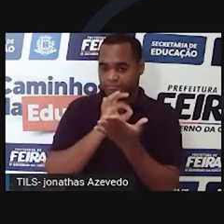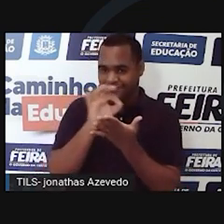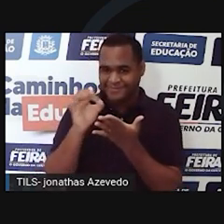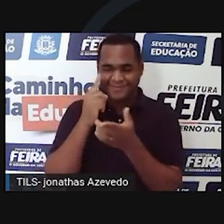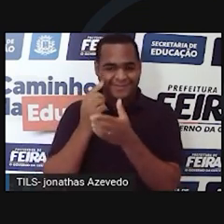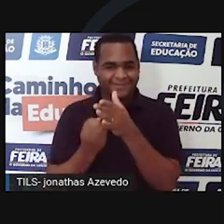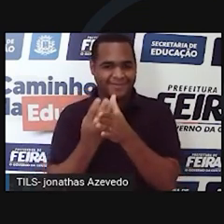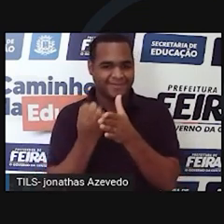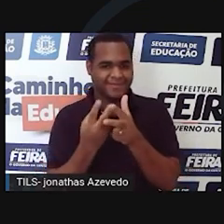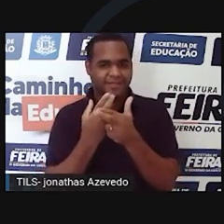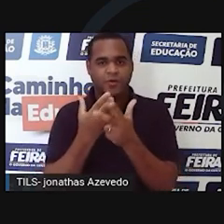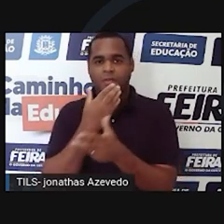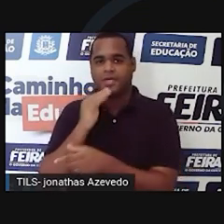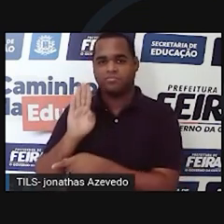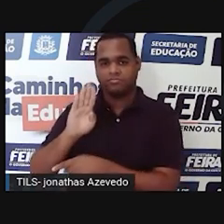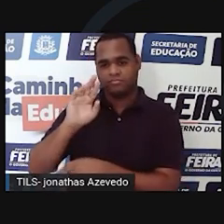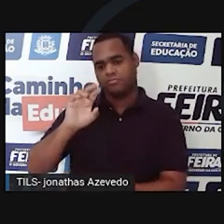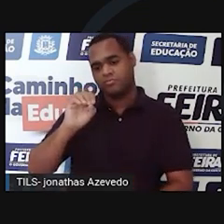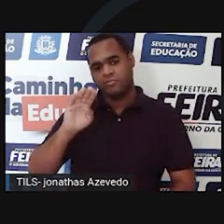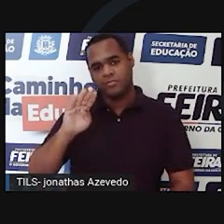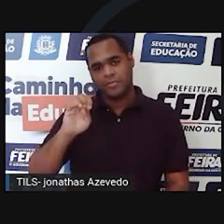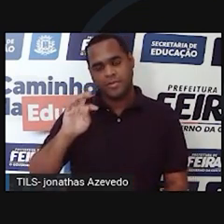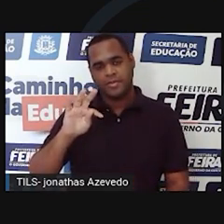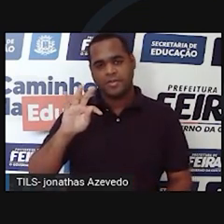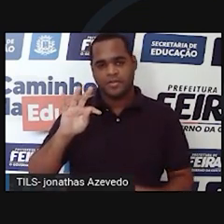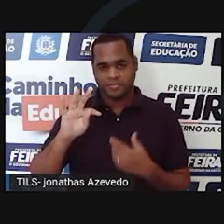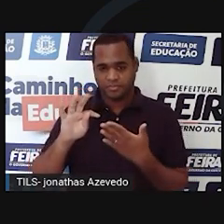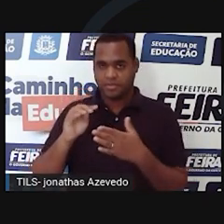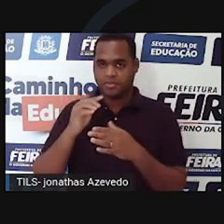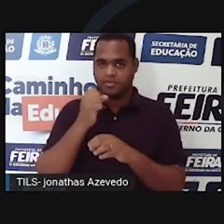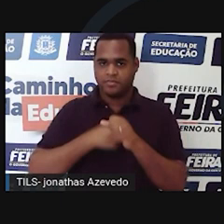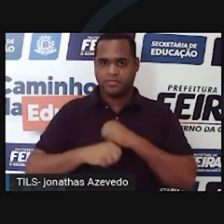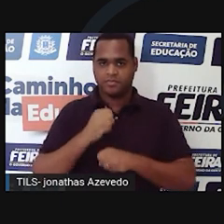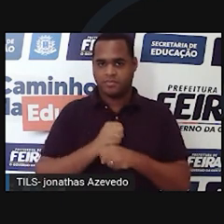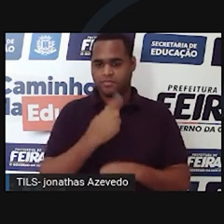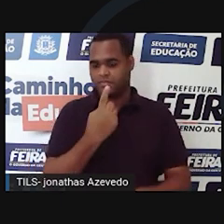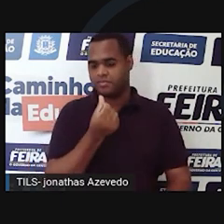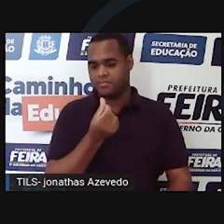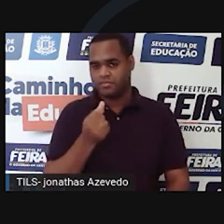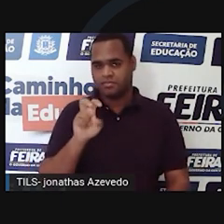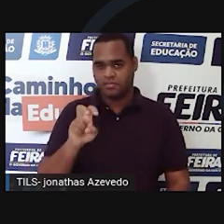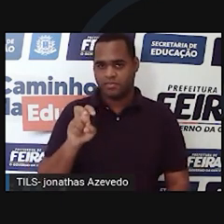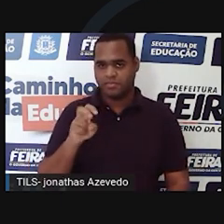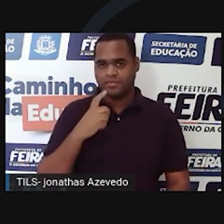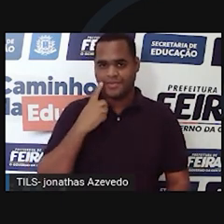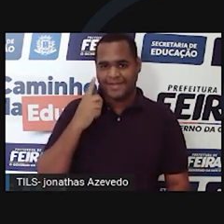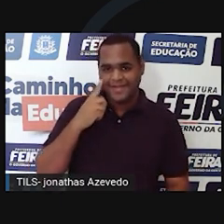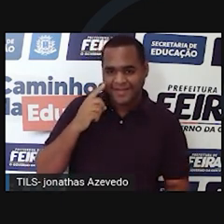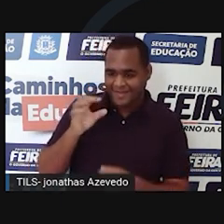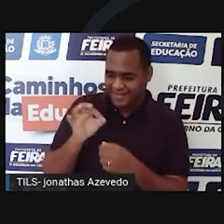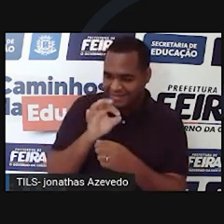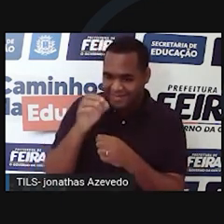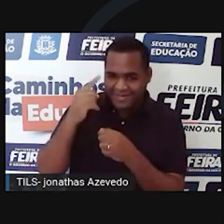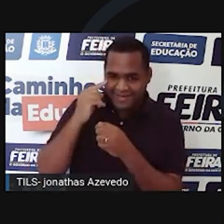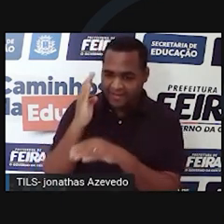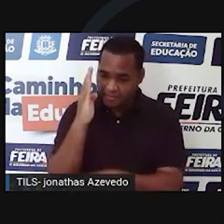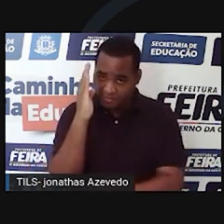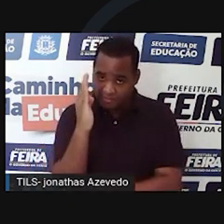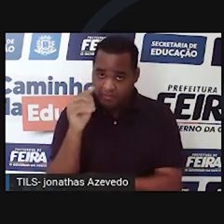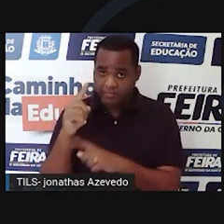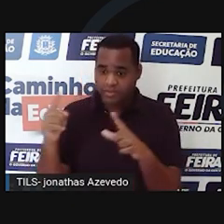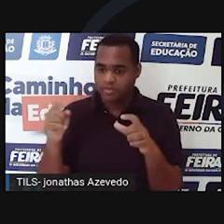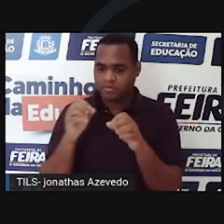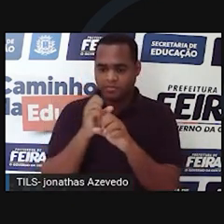descobertas pelo biólogo Robert E. Hooke em 1665, ao observar finas fatias de cortiças, com um aumento de 270